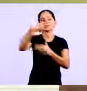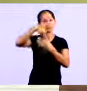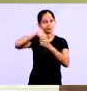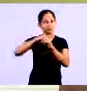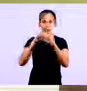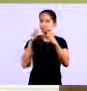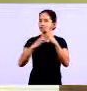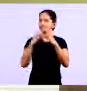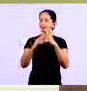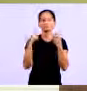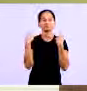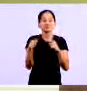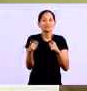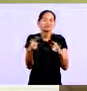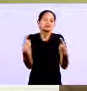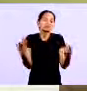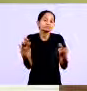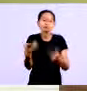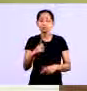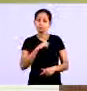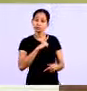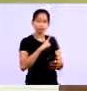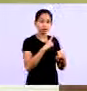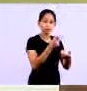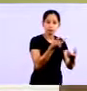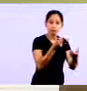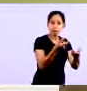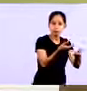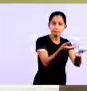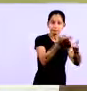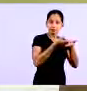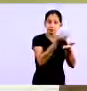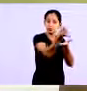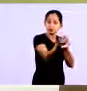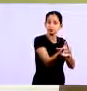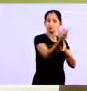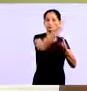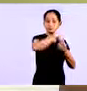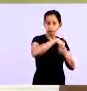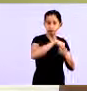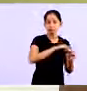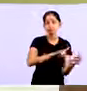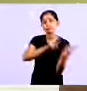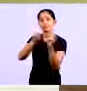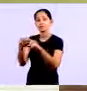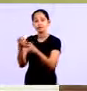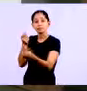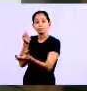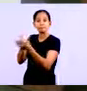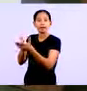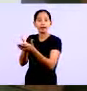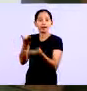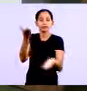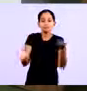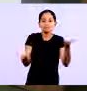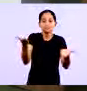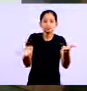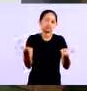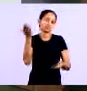a gente tem que saber O que tem para receber E como que tem para pagar Para conseguir mensurar O fluxo de caixa da empresa Exatamente